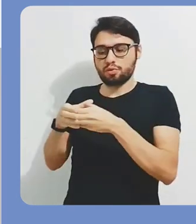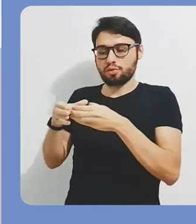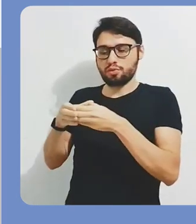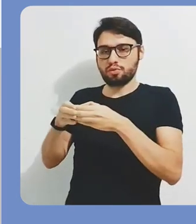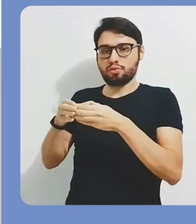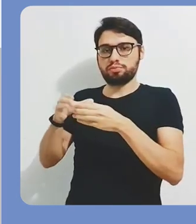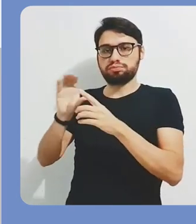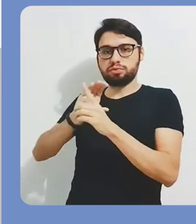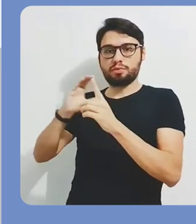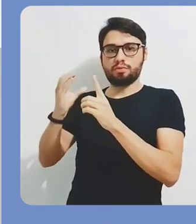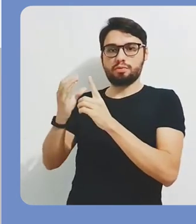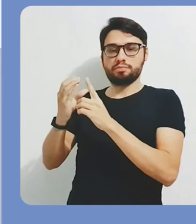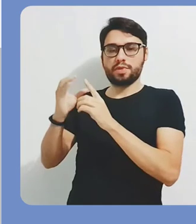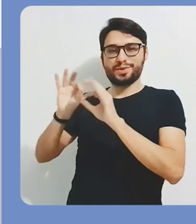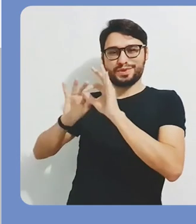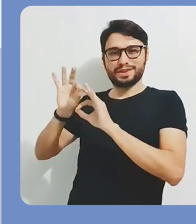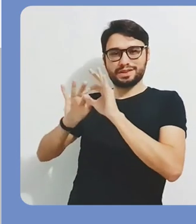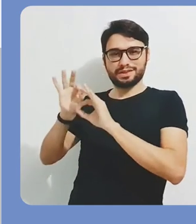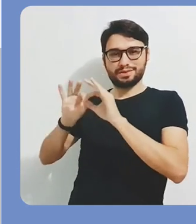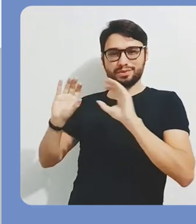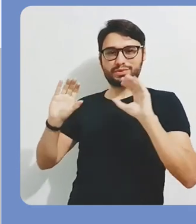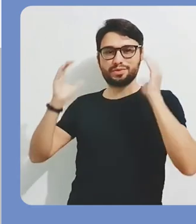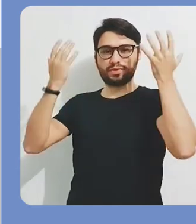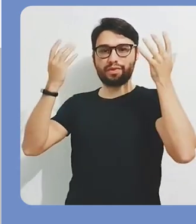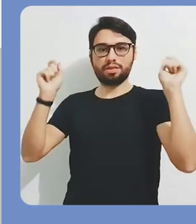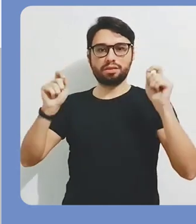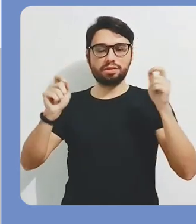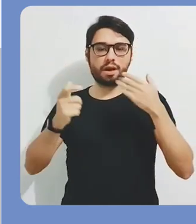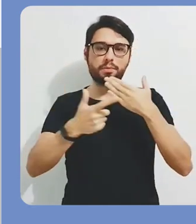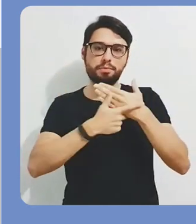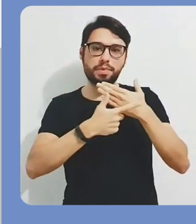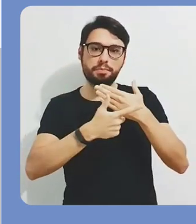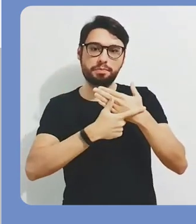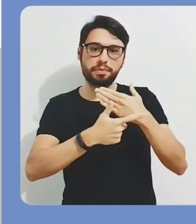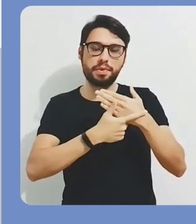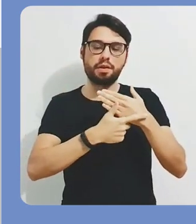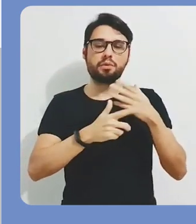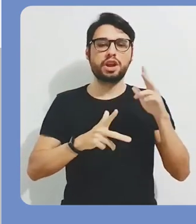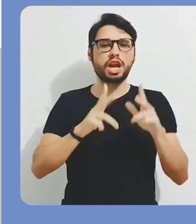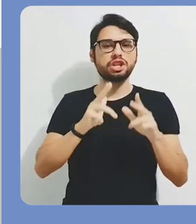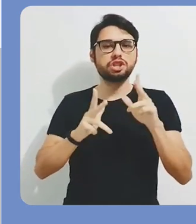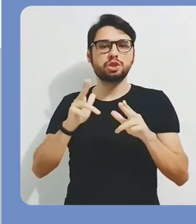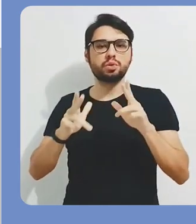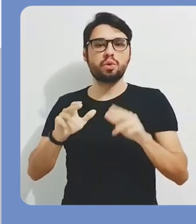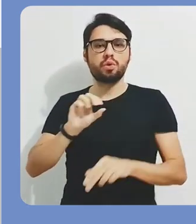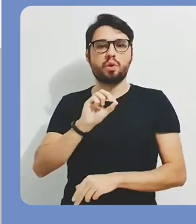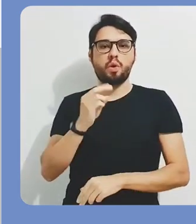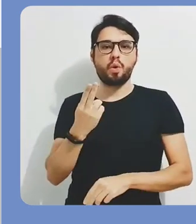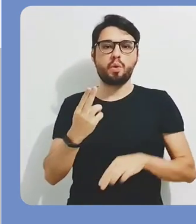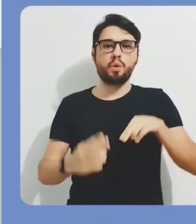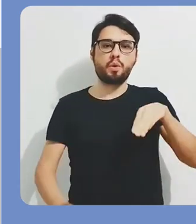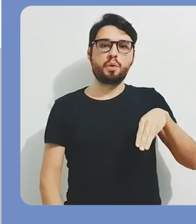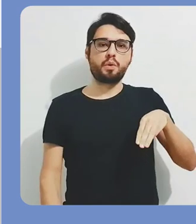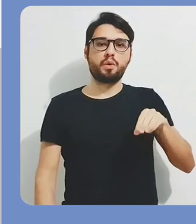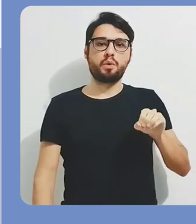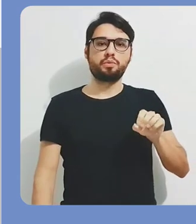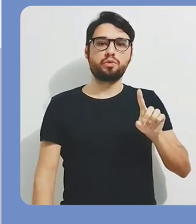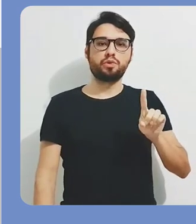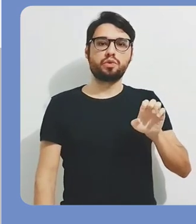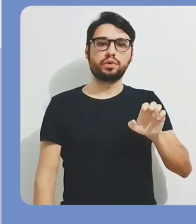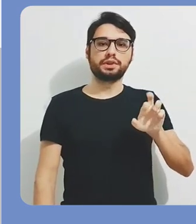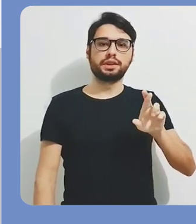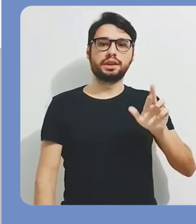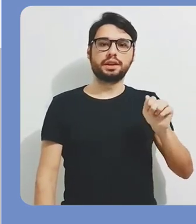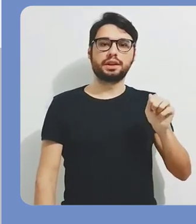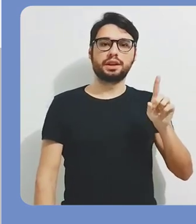Ou se você elaborou um formulário de inscrição para o comitê organizador do evento, você pode colocar, por exemplo, o